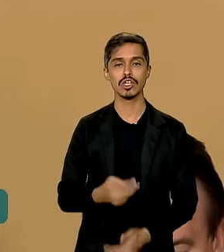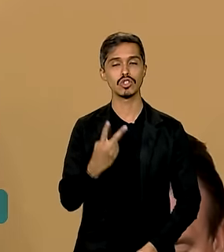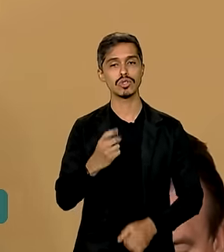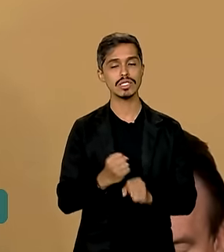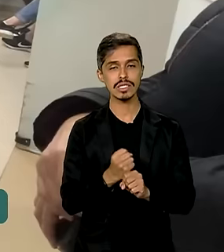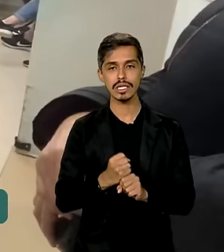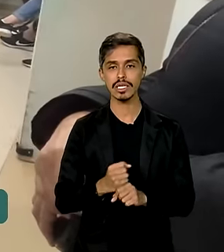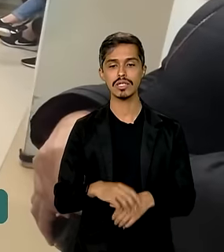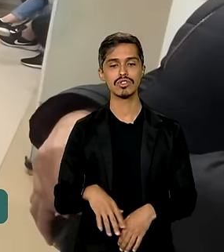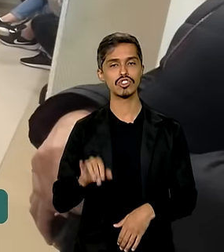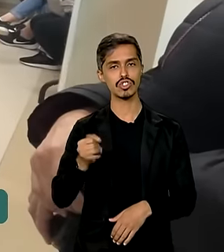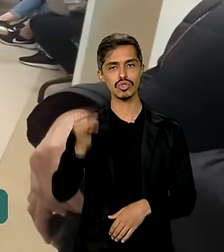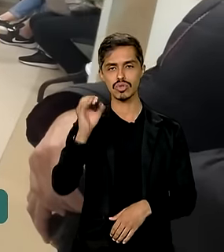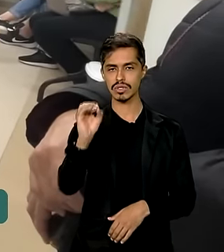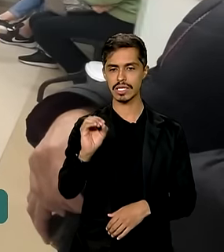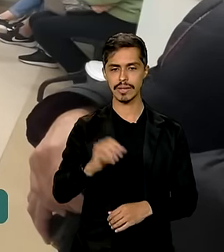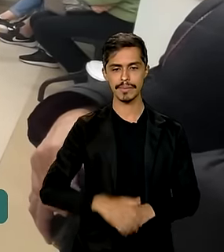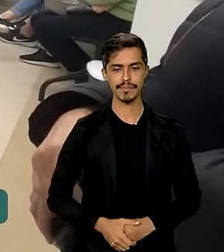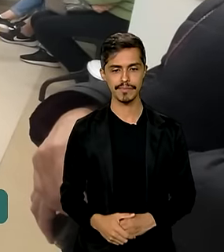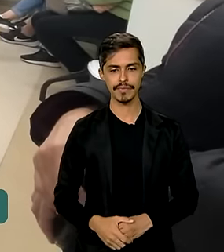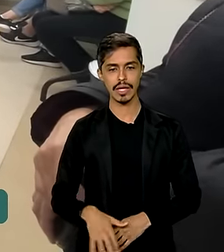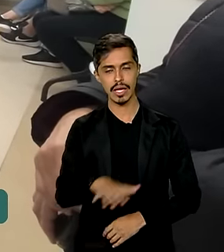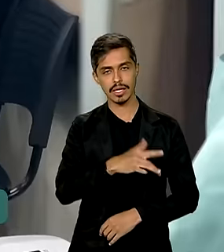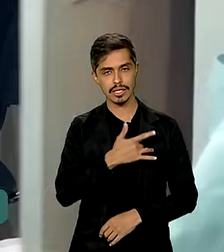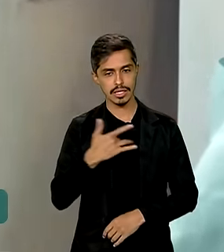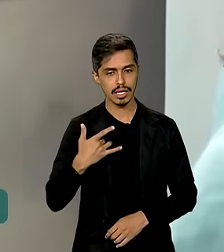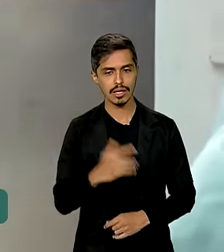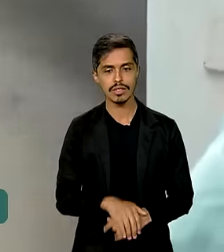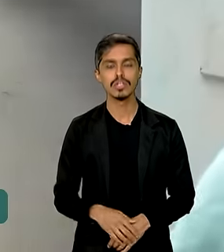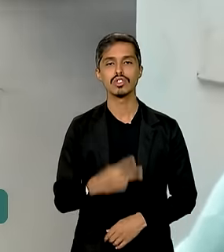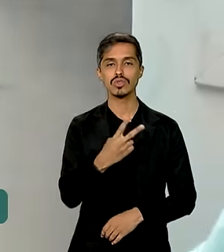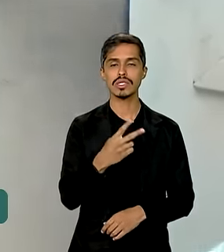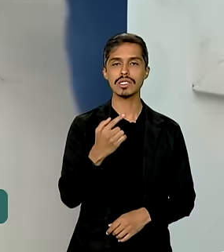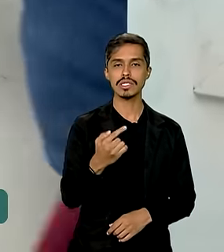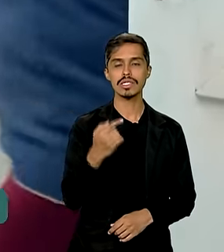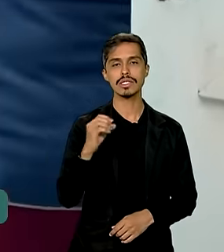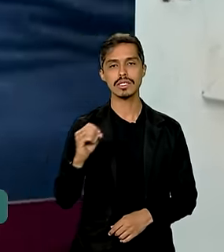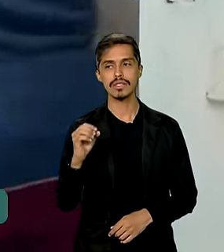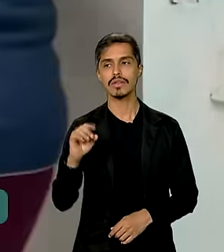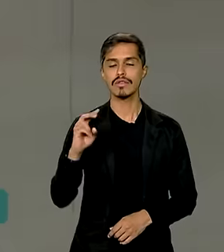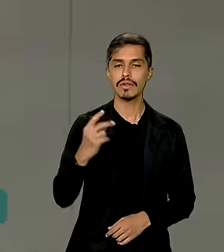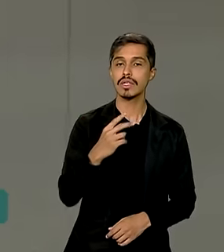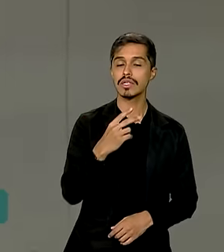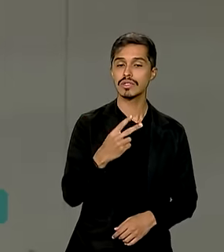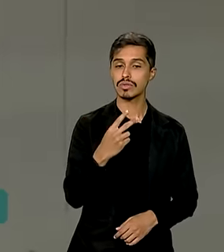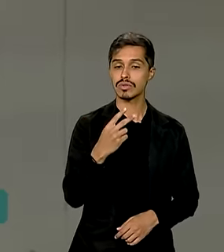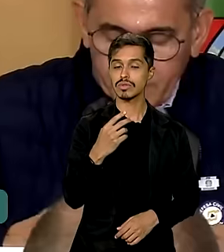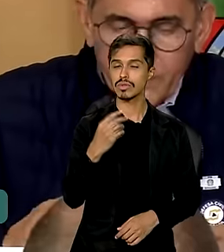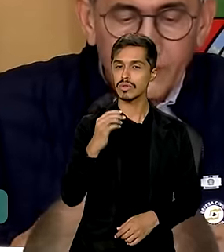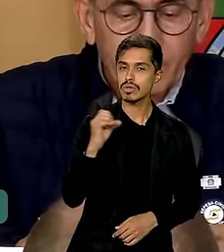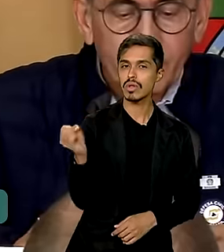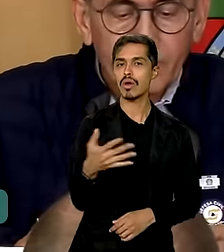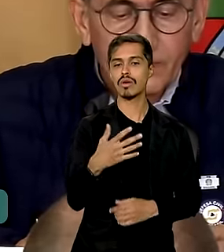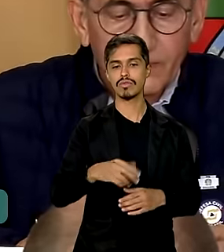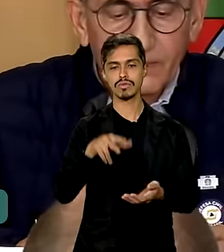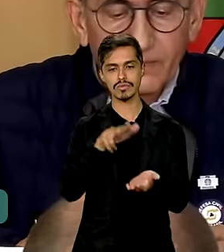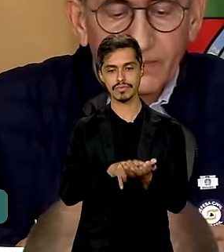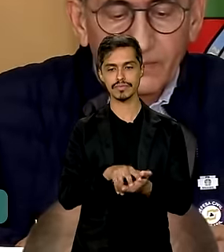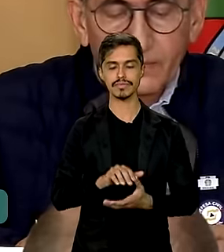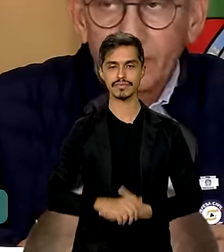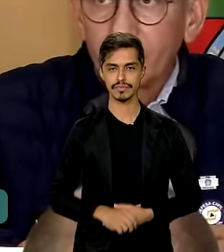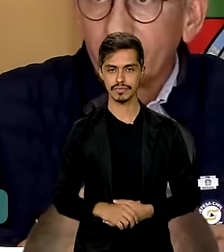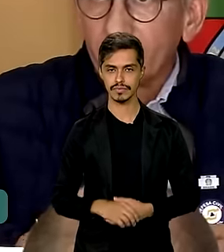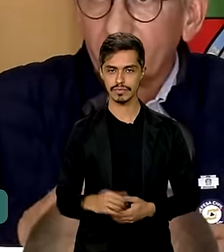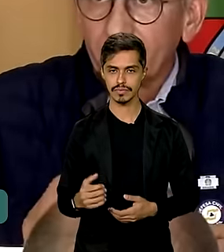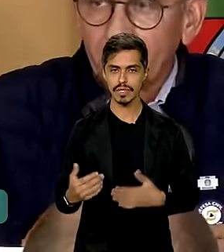juros zero. Na área da saúde, serão 720 novos leitos clínicos e emergenciais. Após todo